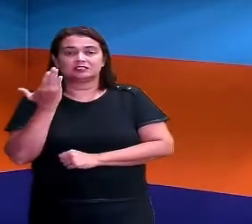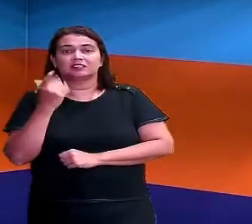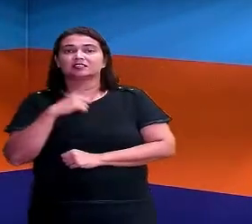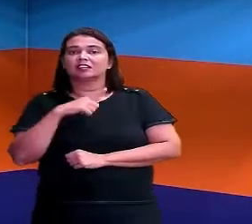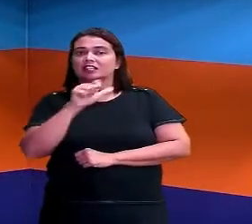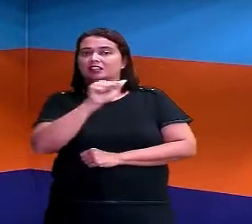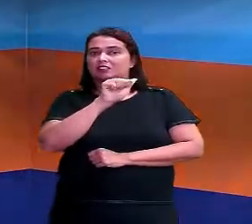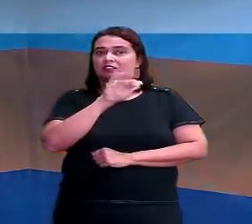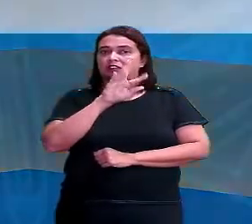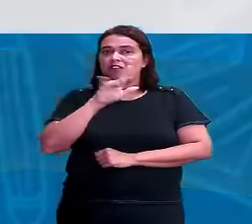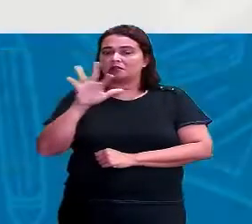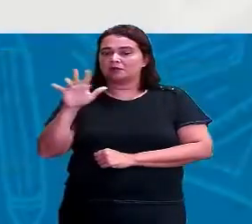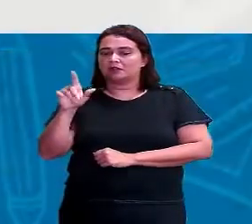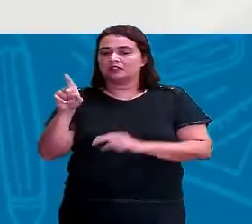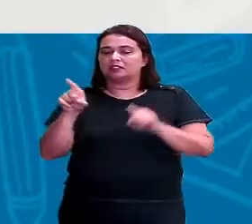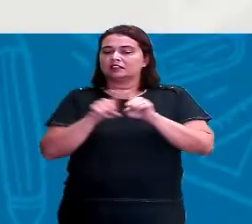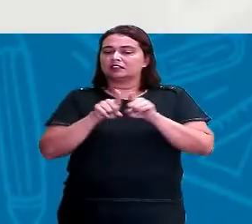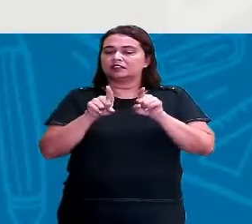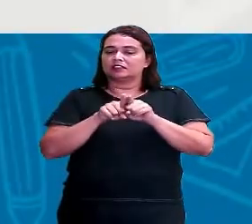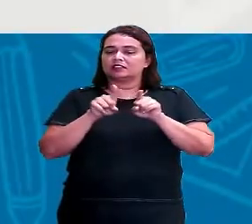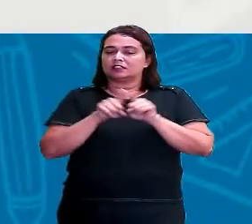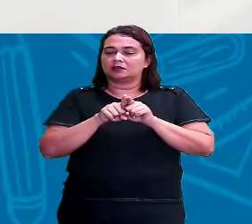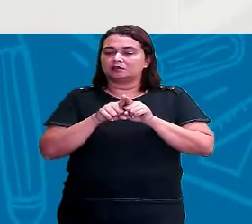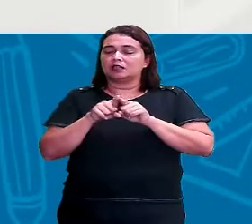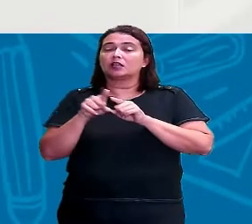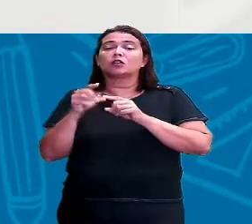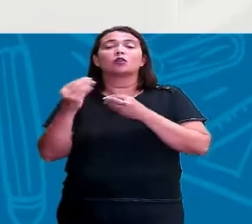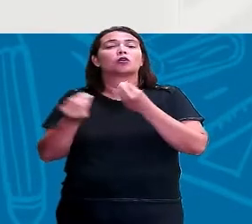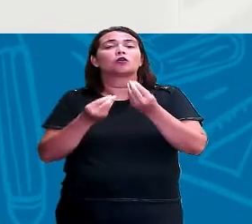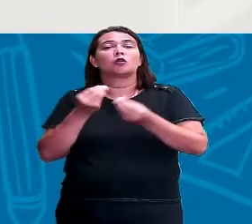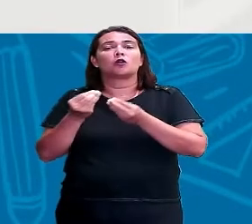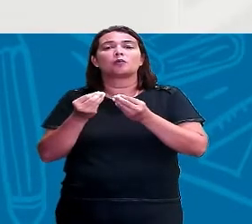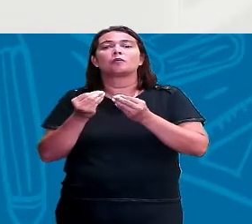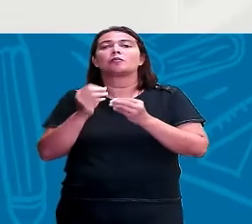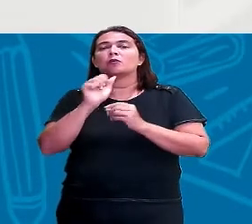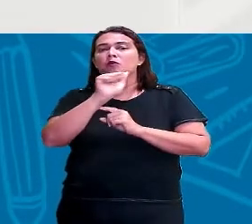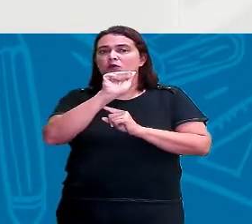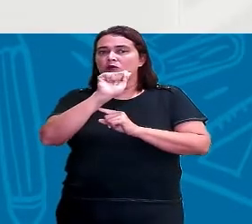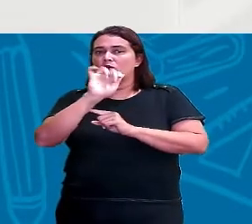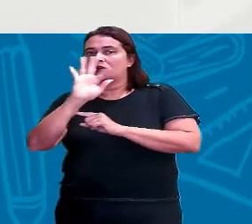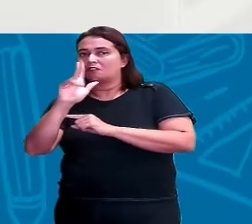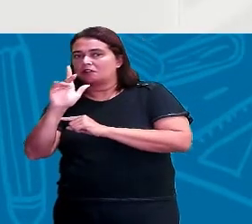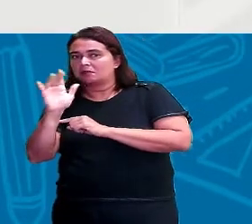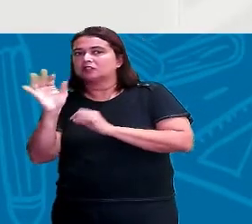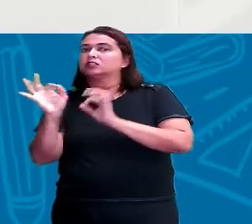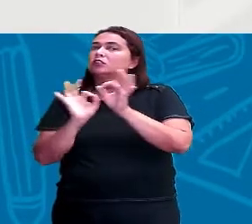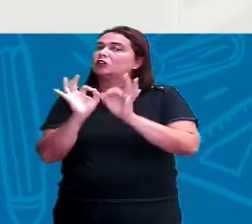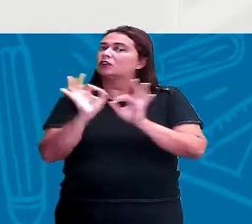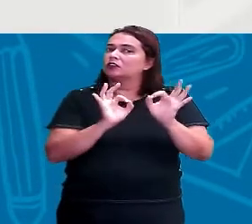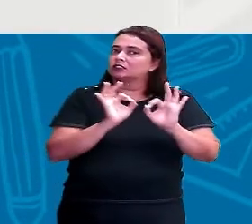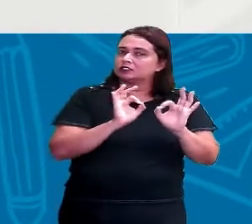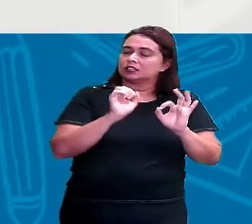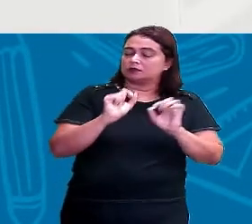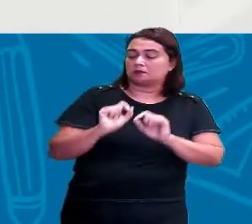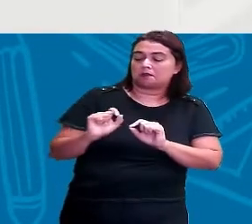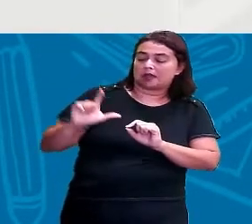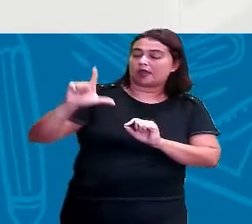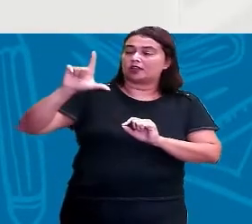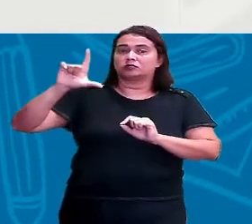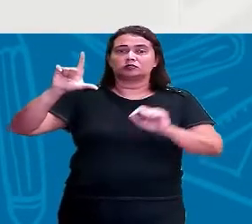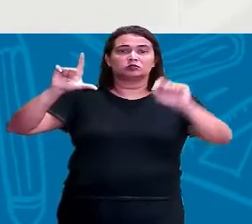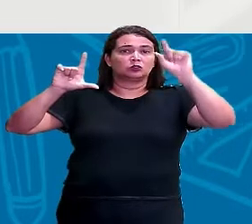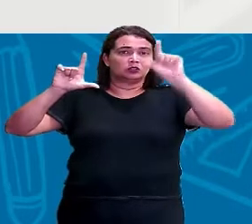alfabeto. Temos também a organização do alfabeto, né? Nele, maiúsculo e